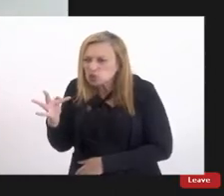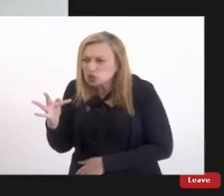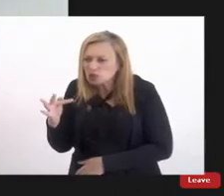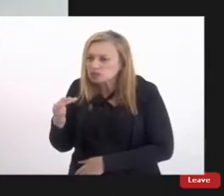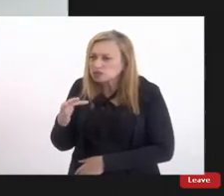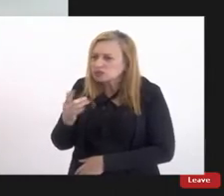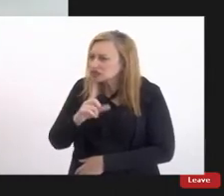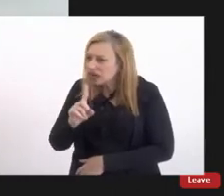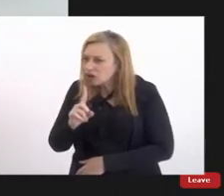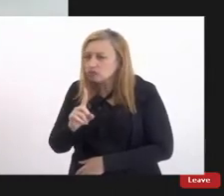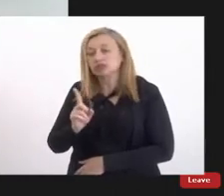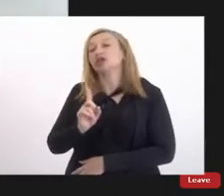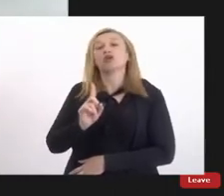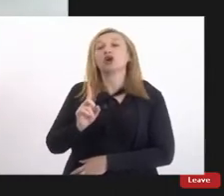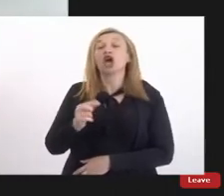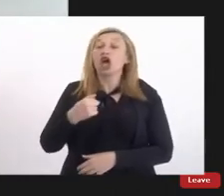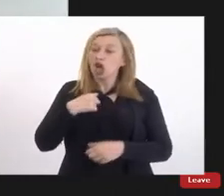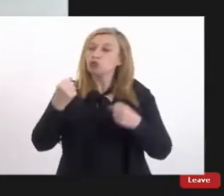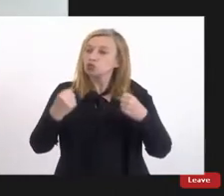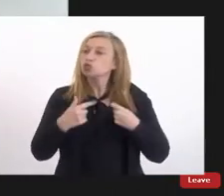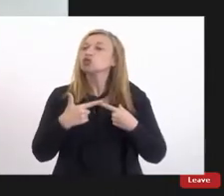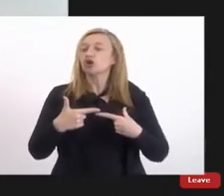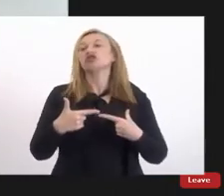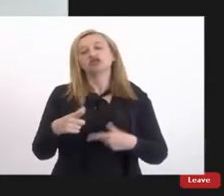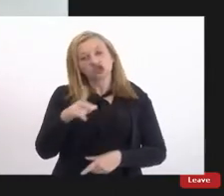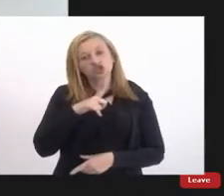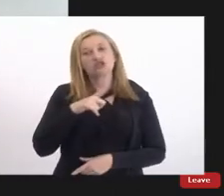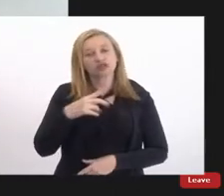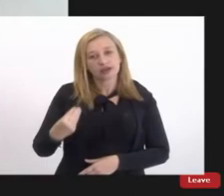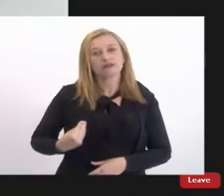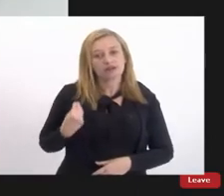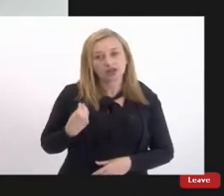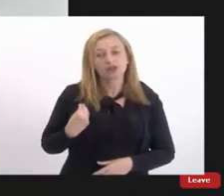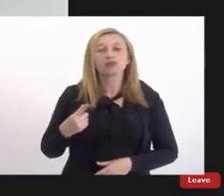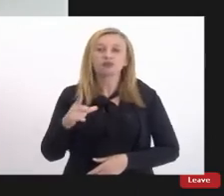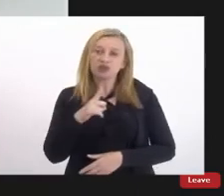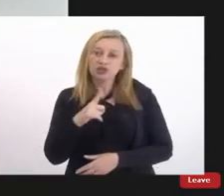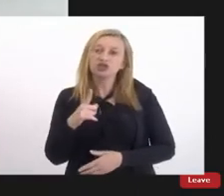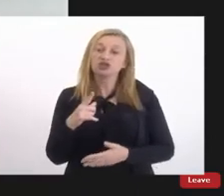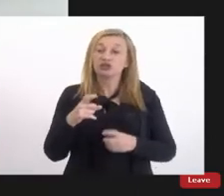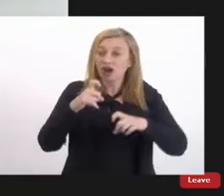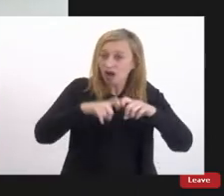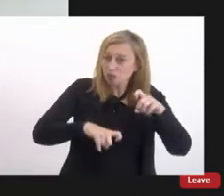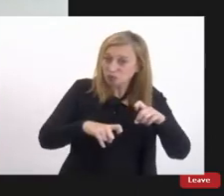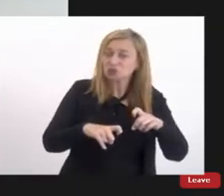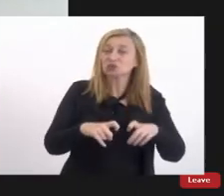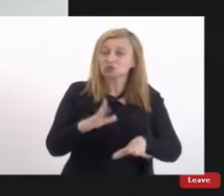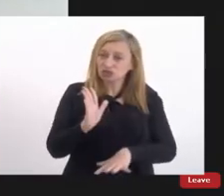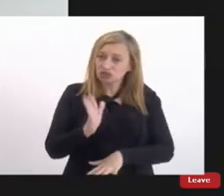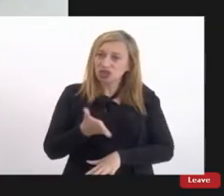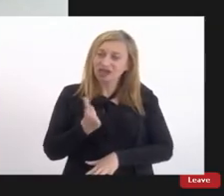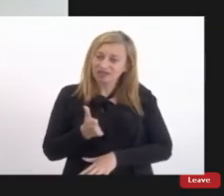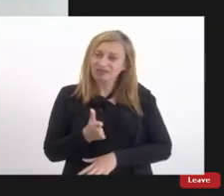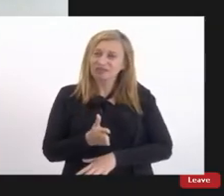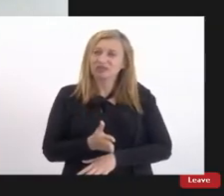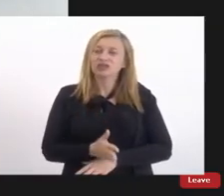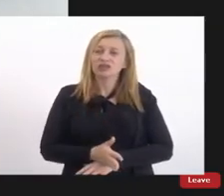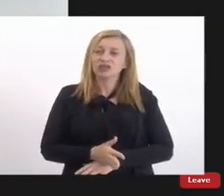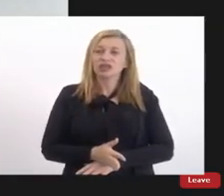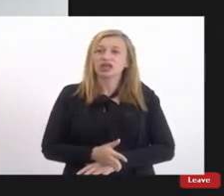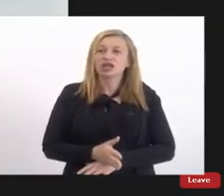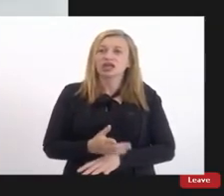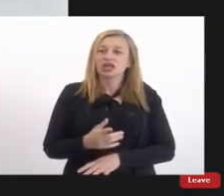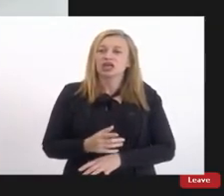que eu tive muita sorte na vida porque eu tive alguns tipos de abuso mas eu nunca tive um abuso completo eu tô acostumbrada